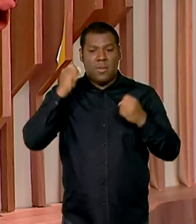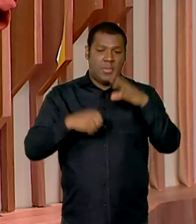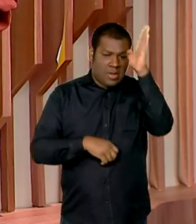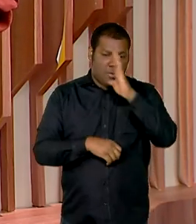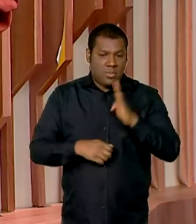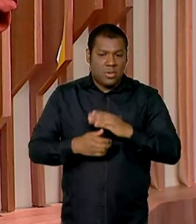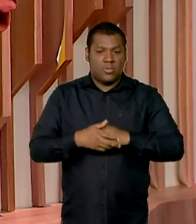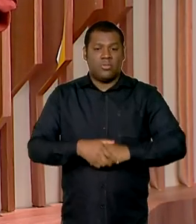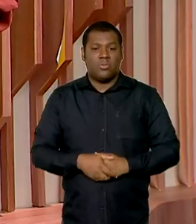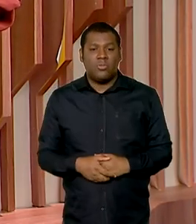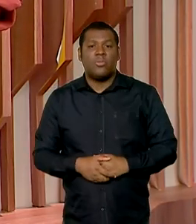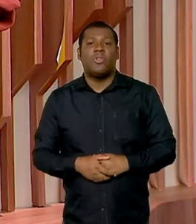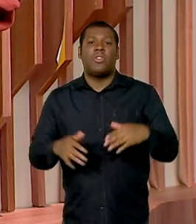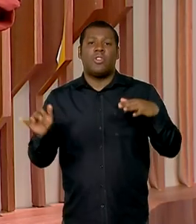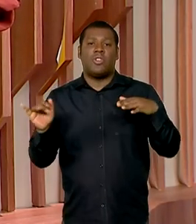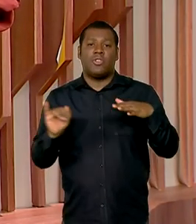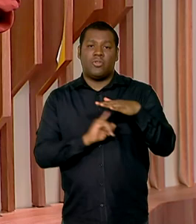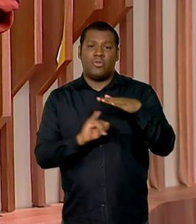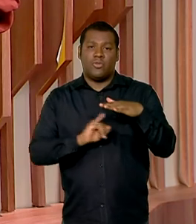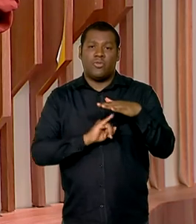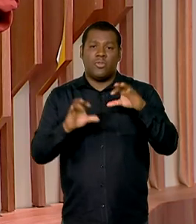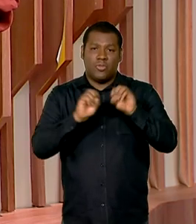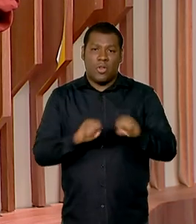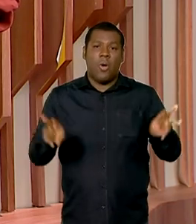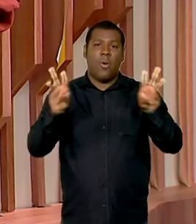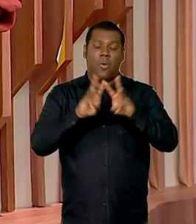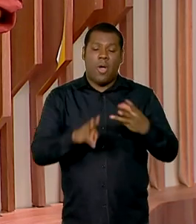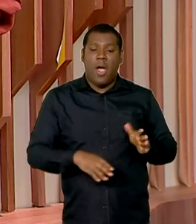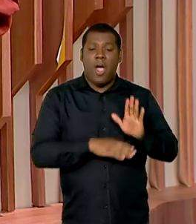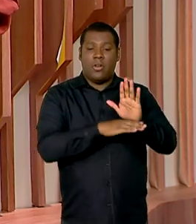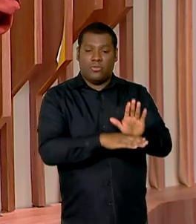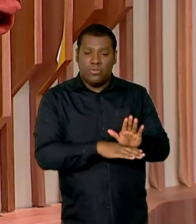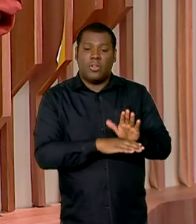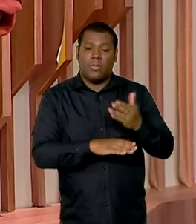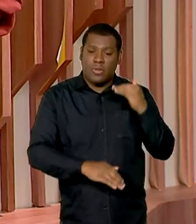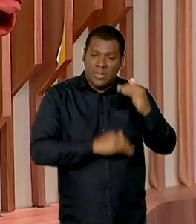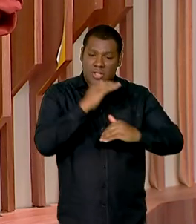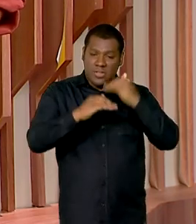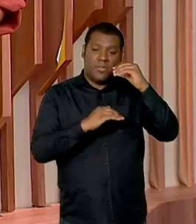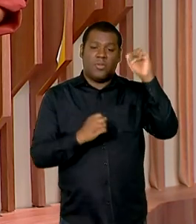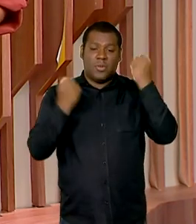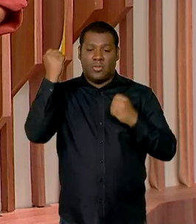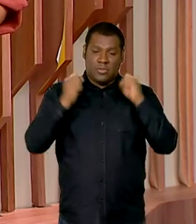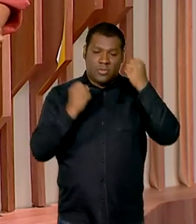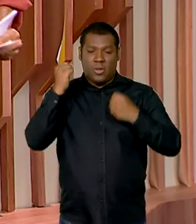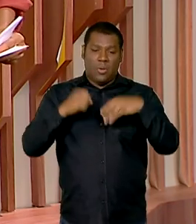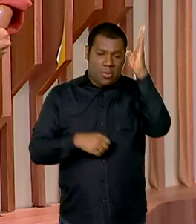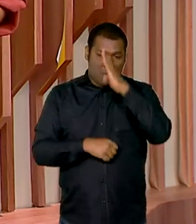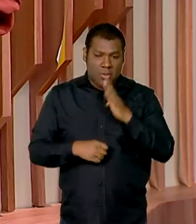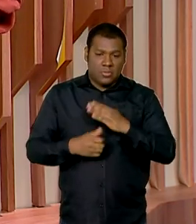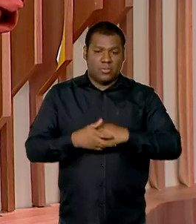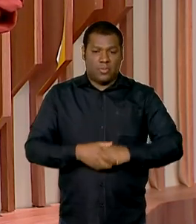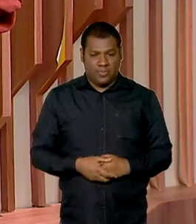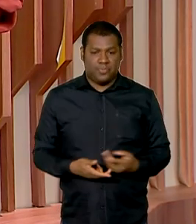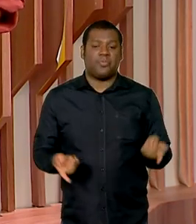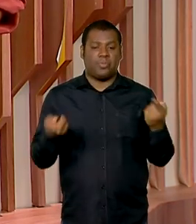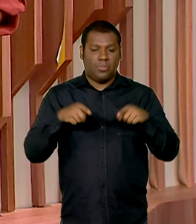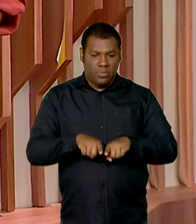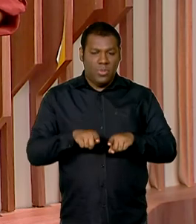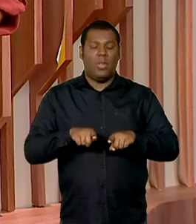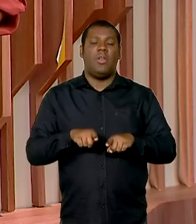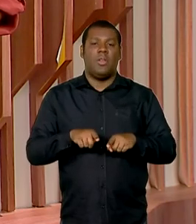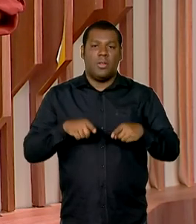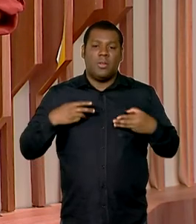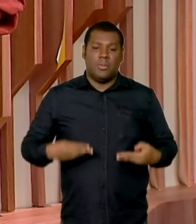vêm da Organização das Nações Unidas para o Desenvolvimento Industrial, a UNIDO, em parceria com o Ministério do